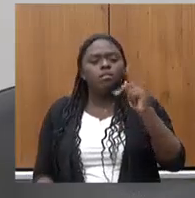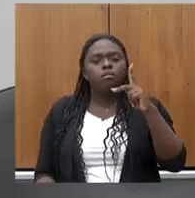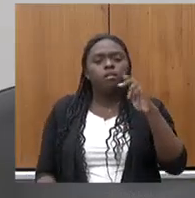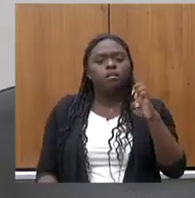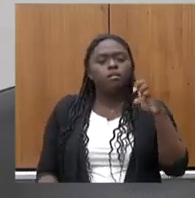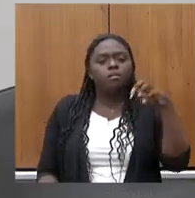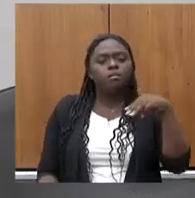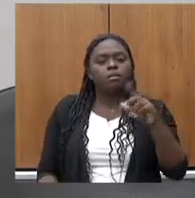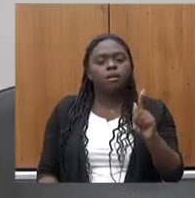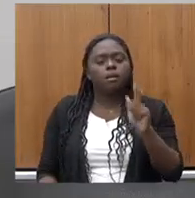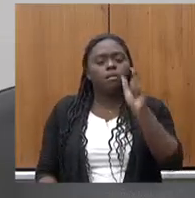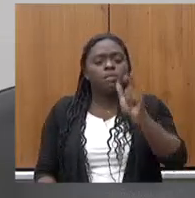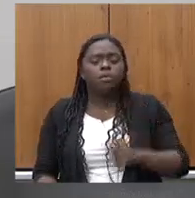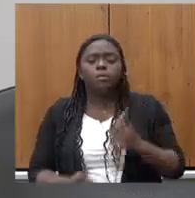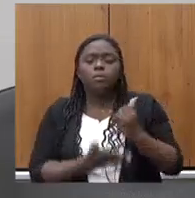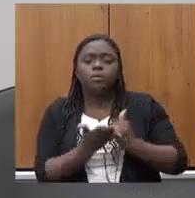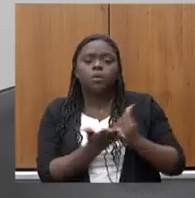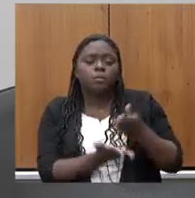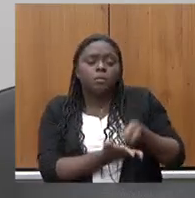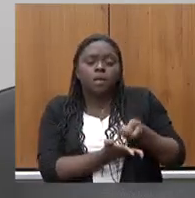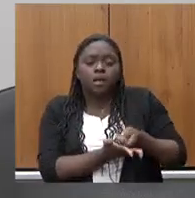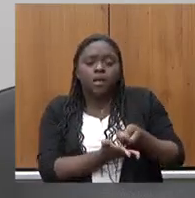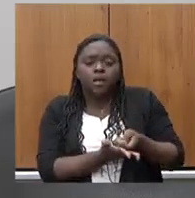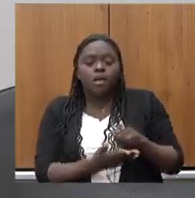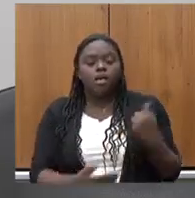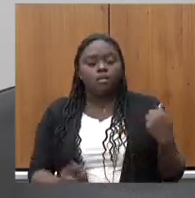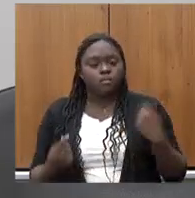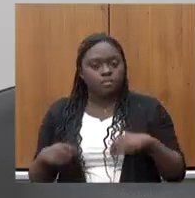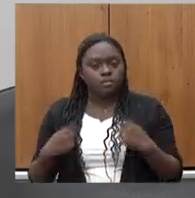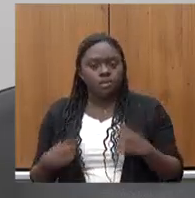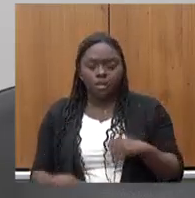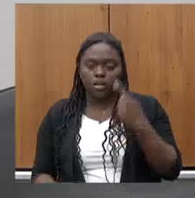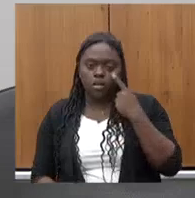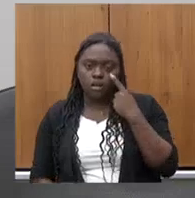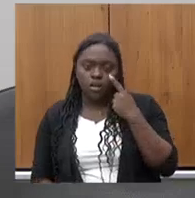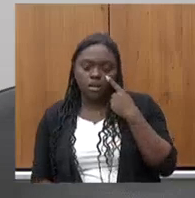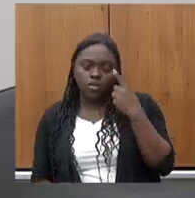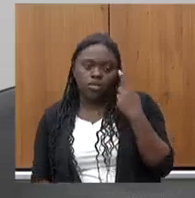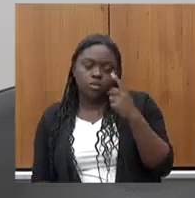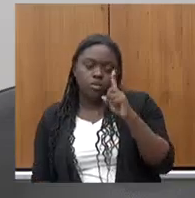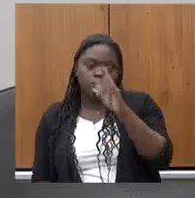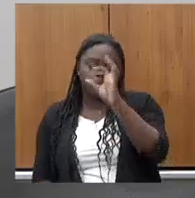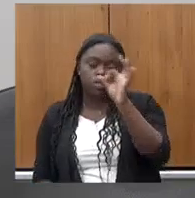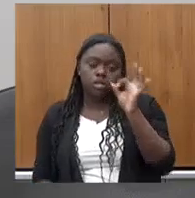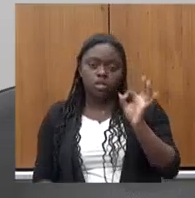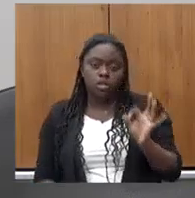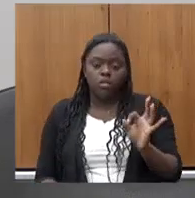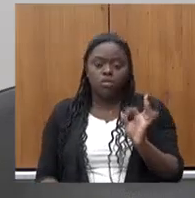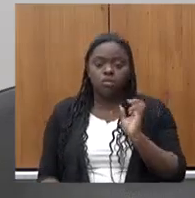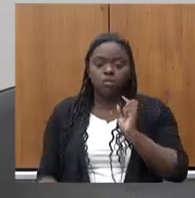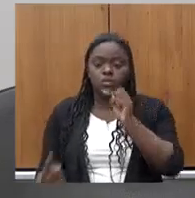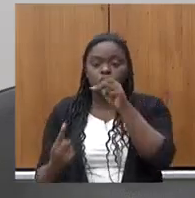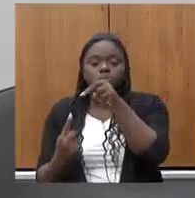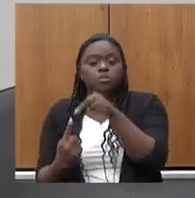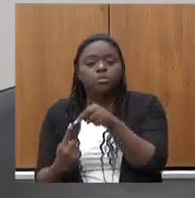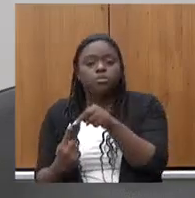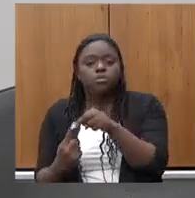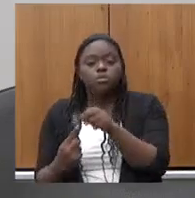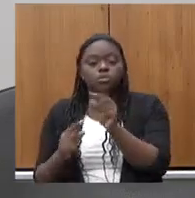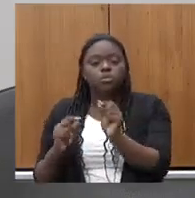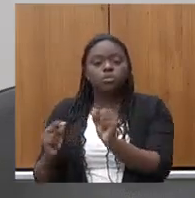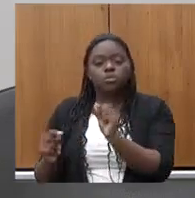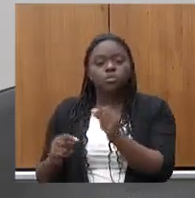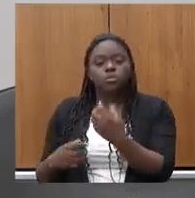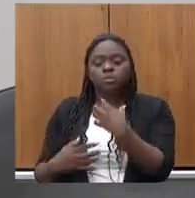impostos que tinha que ter visto o seu 1% voltado para o